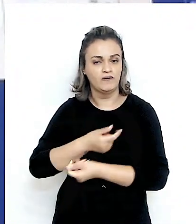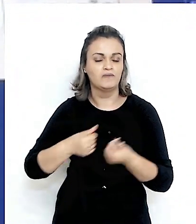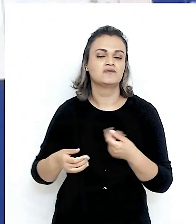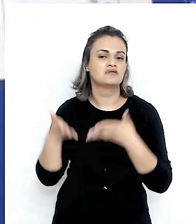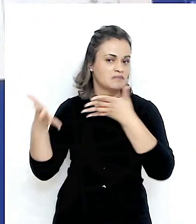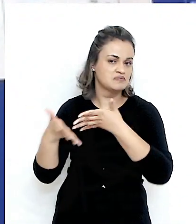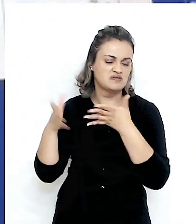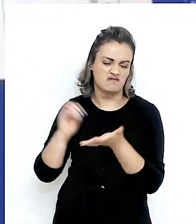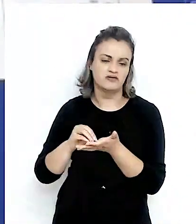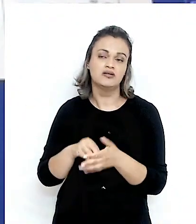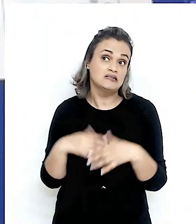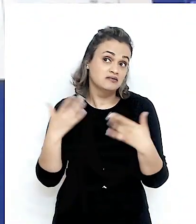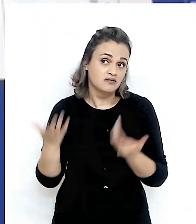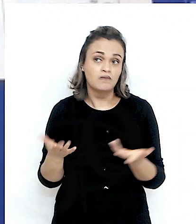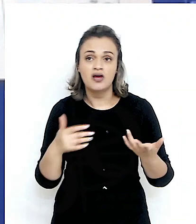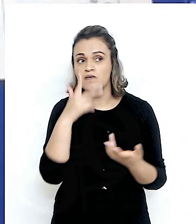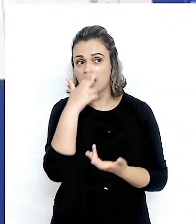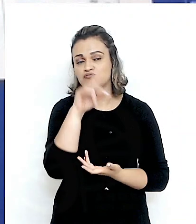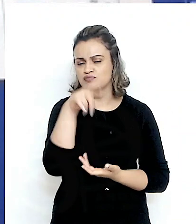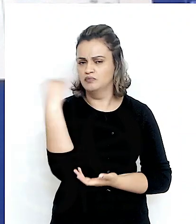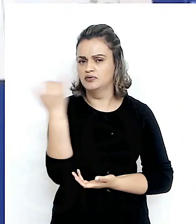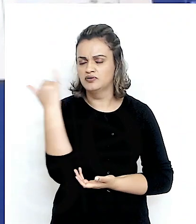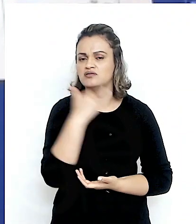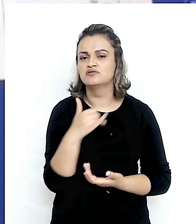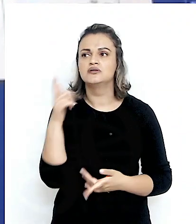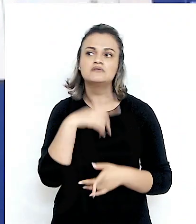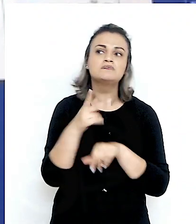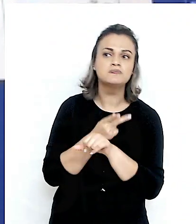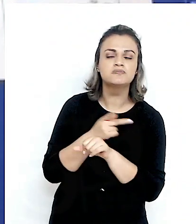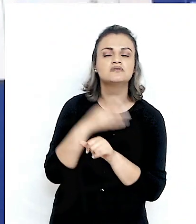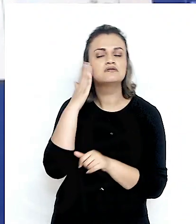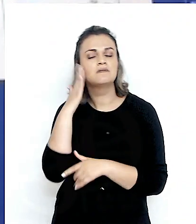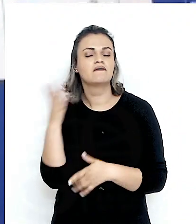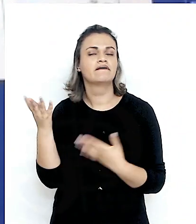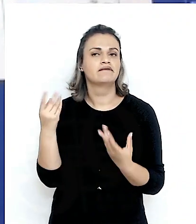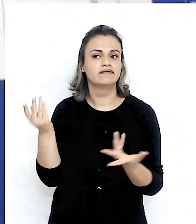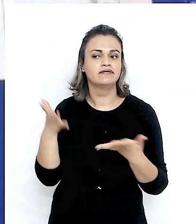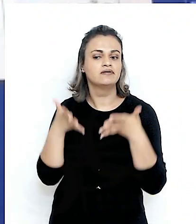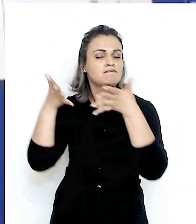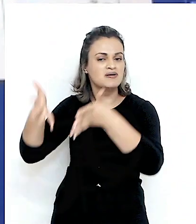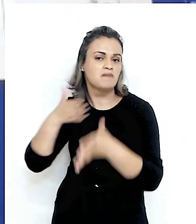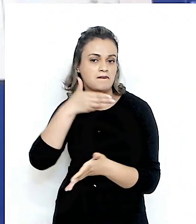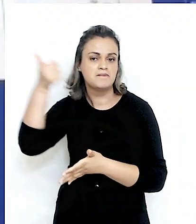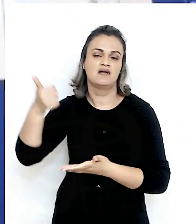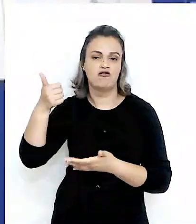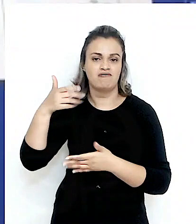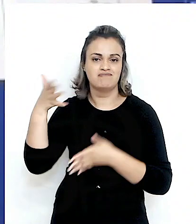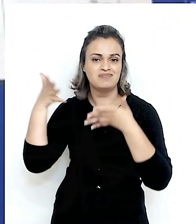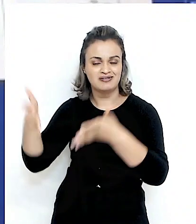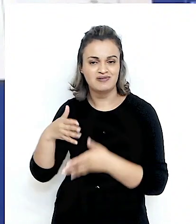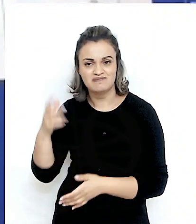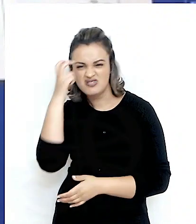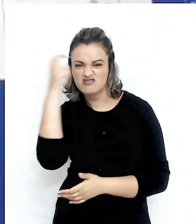Ásia Pacífica, então, eu acho que o importante é estarmos buscando uma nova inserção, inserção, uma inserção criativa, uma